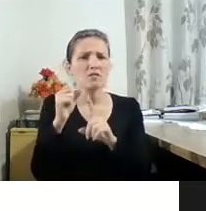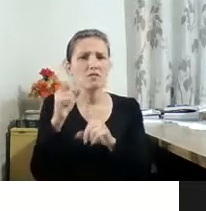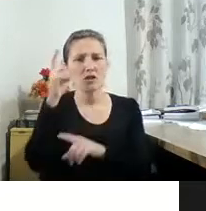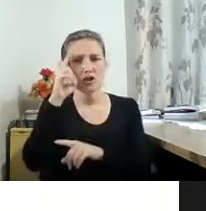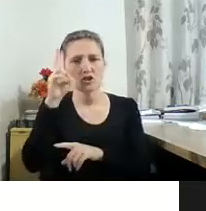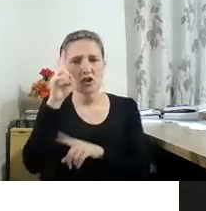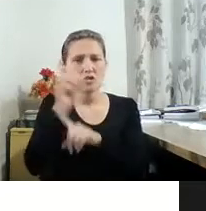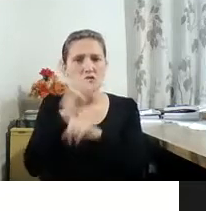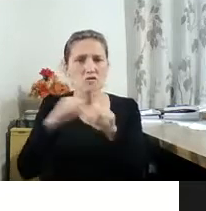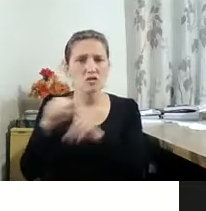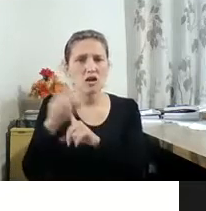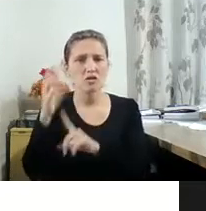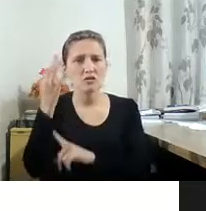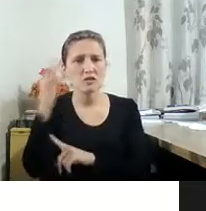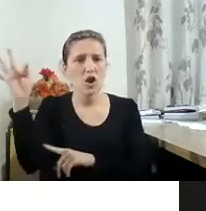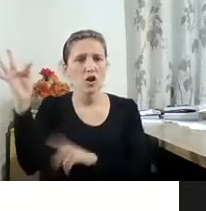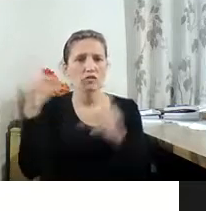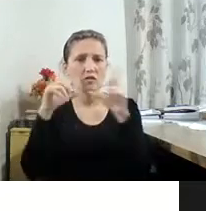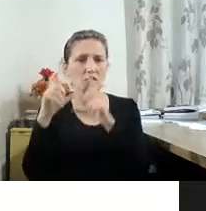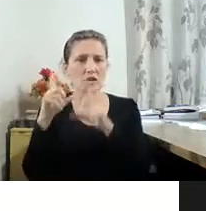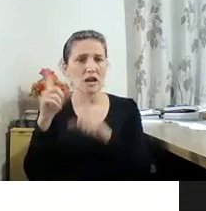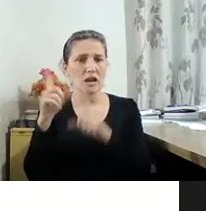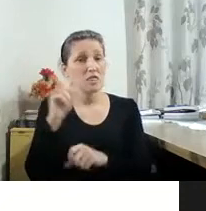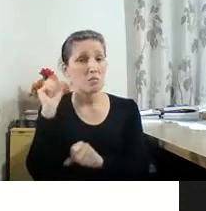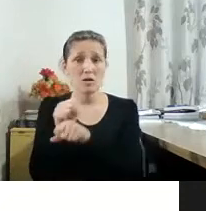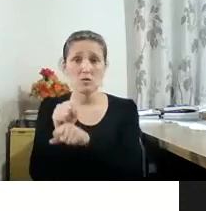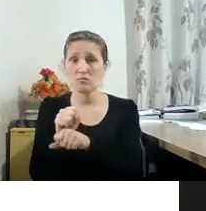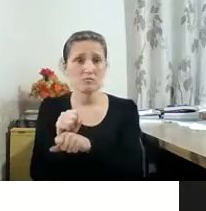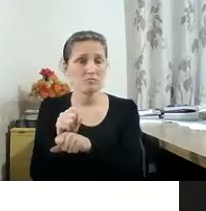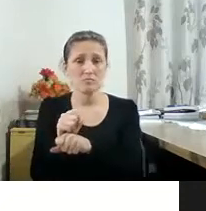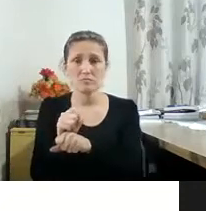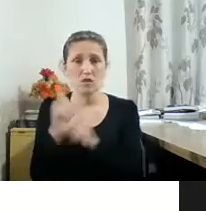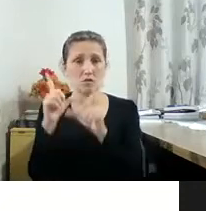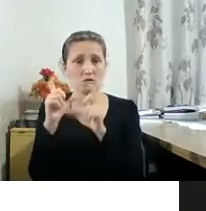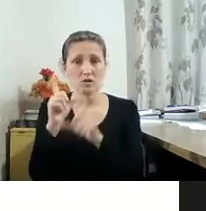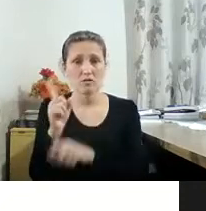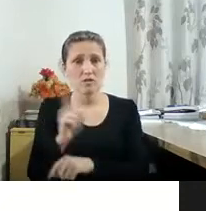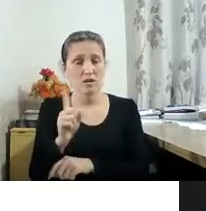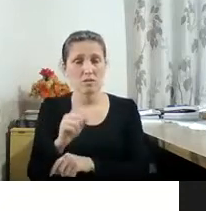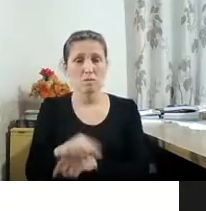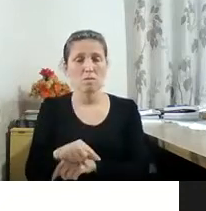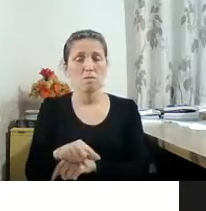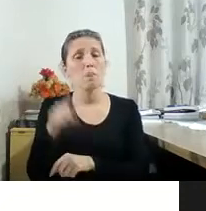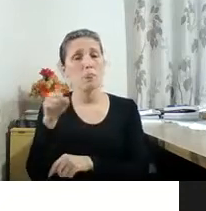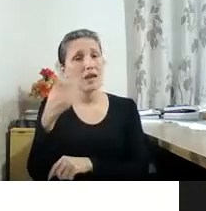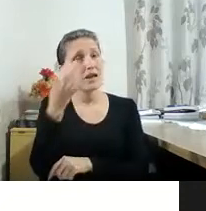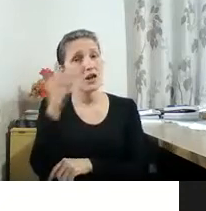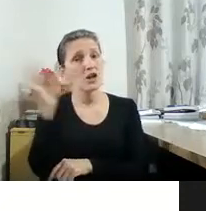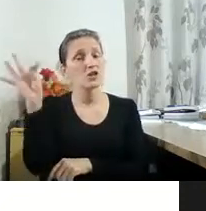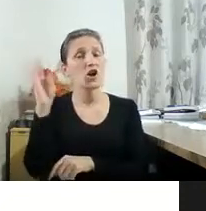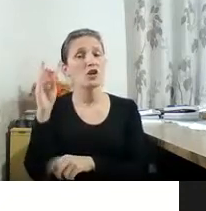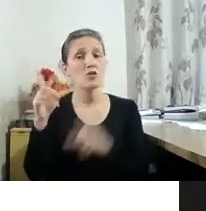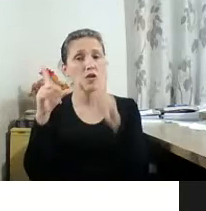fotografar. Não, Boris não parou de fotografar. Boris é o teórico e o fotógrafo